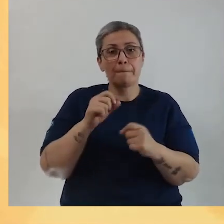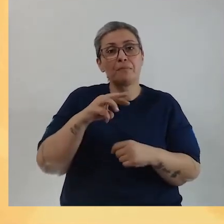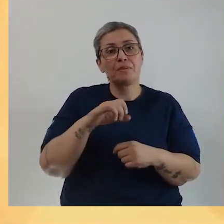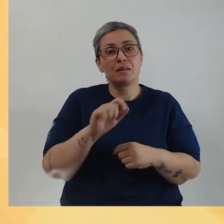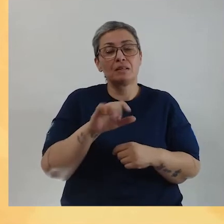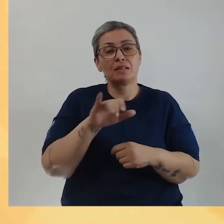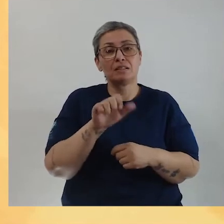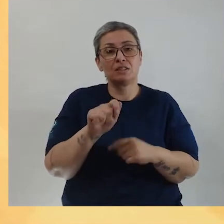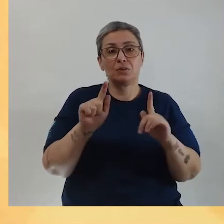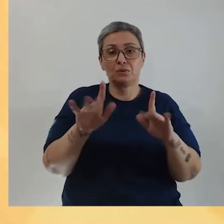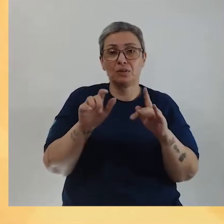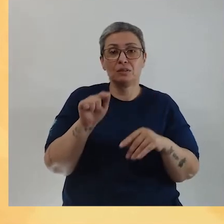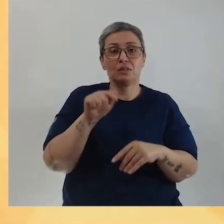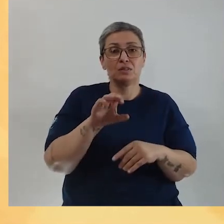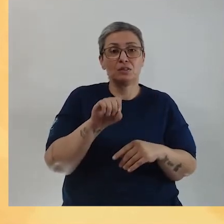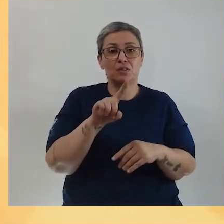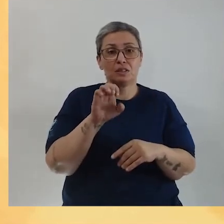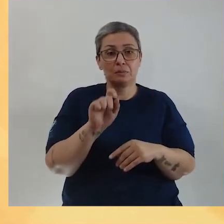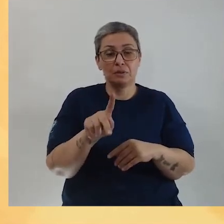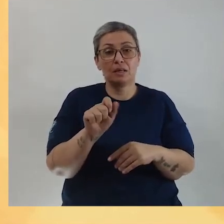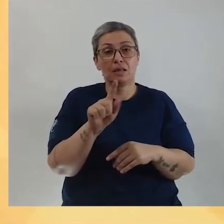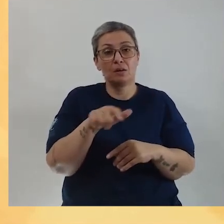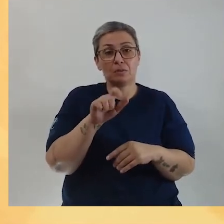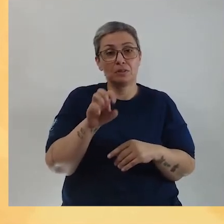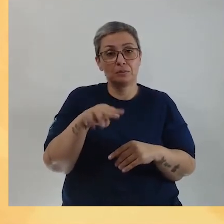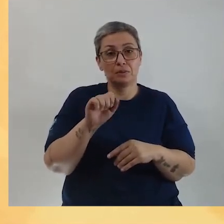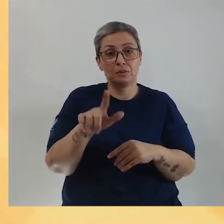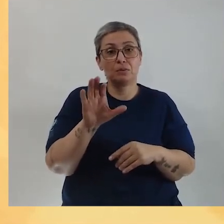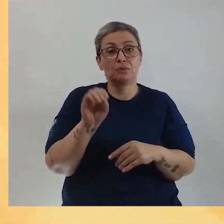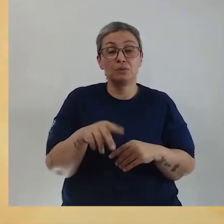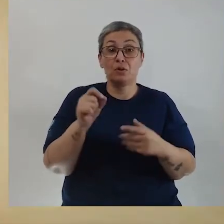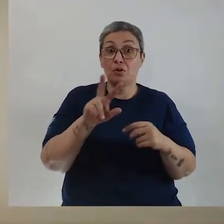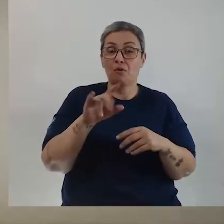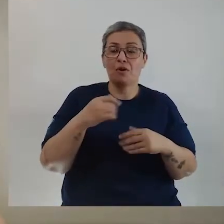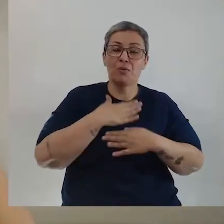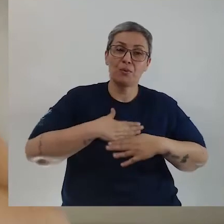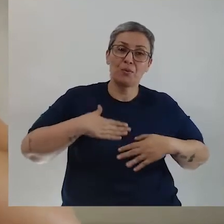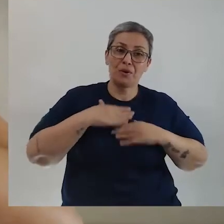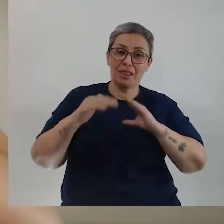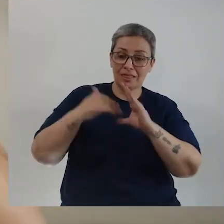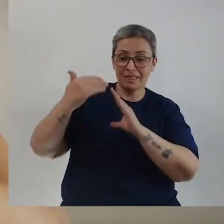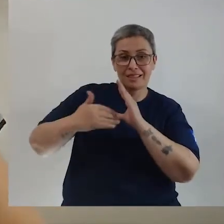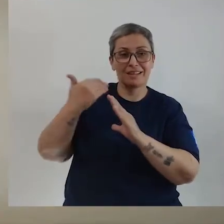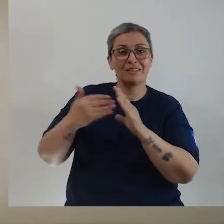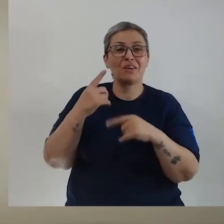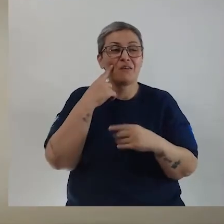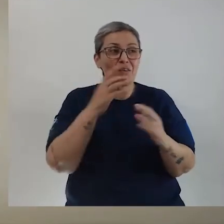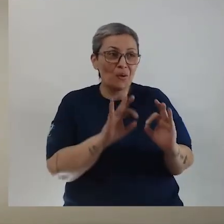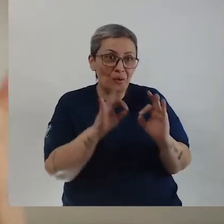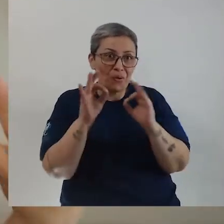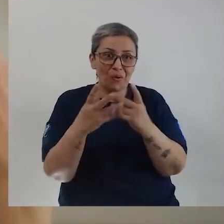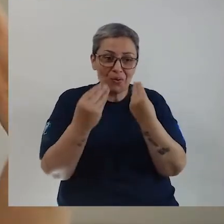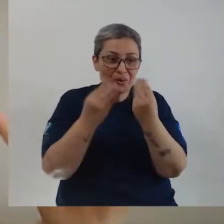escola, através do e-mail, ejaguarulhos.doe, arroba de e-mail.com. A gente vai gostar muito de